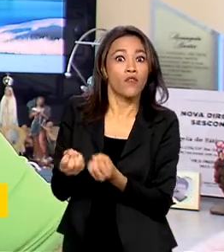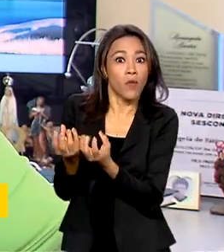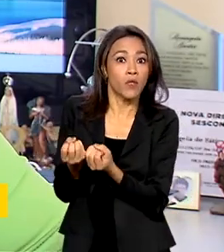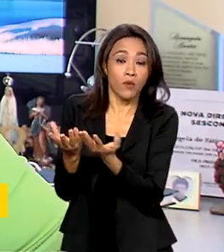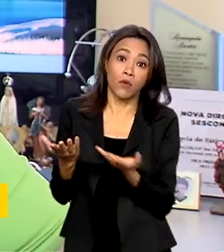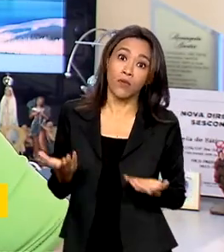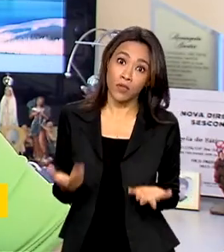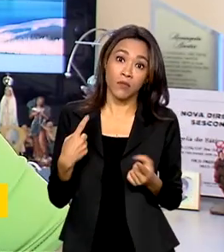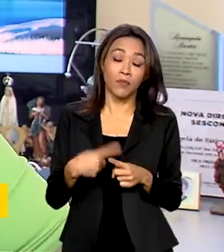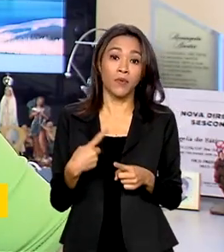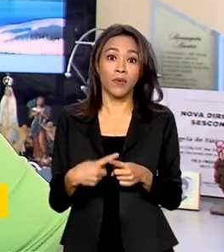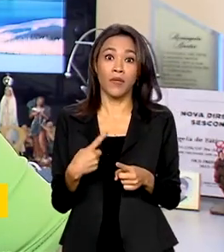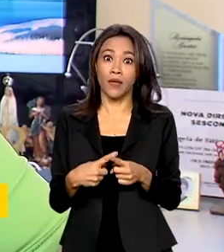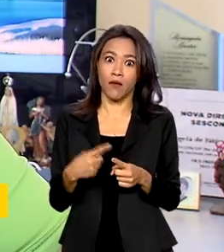que não implique na mudança de formulário.